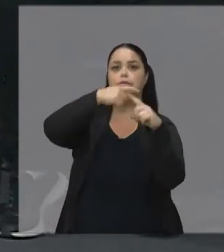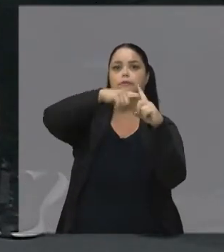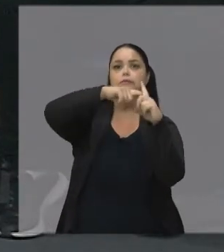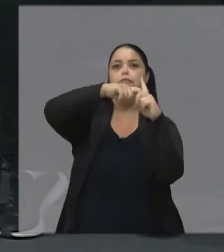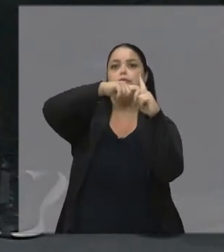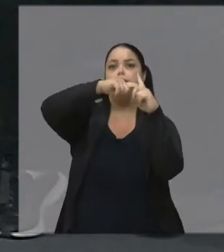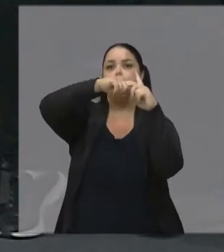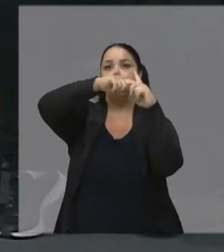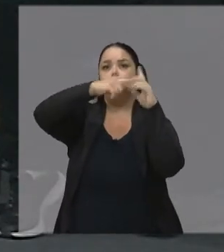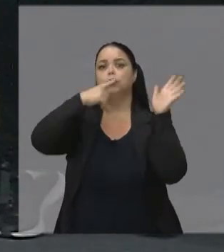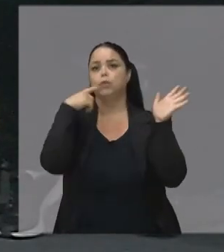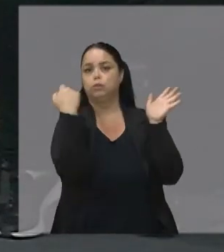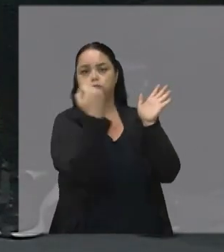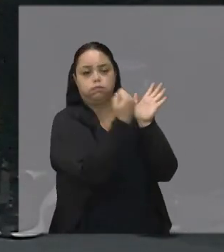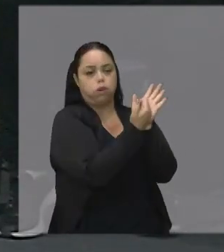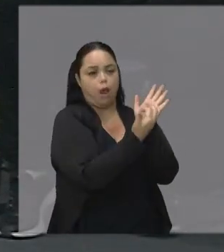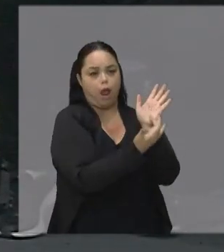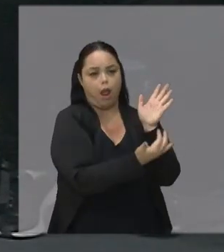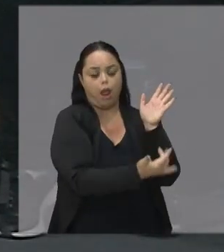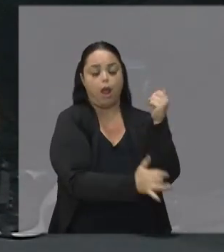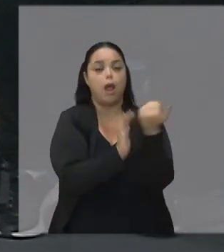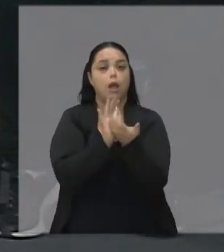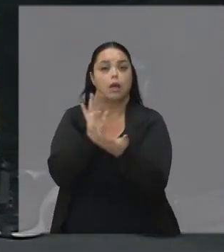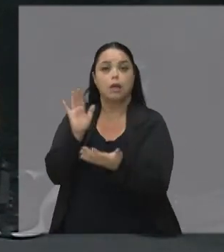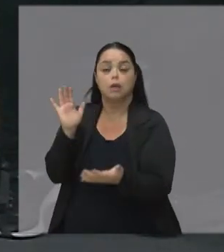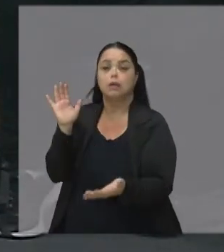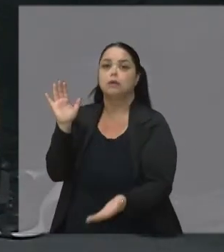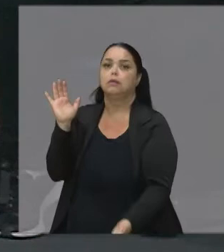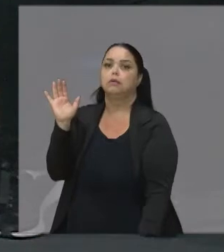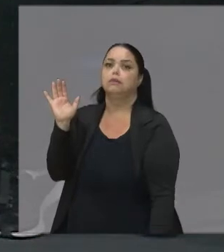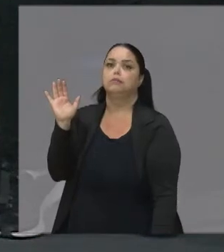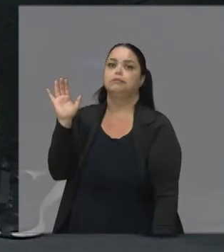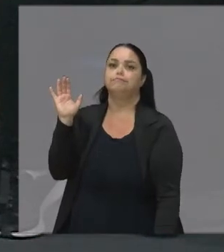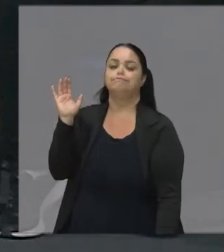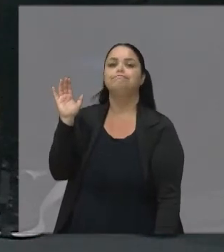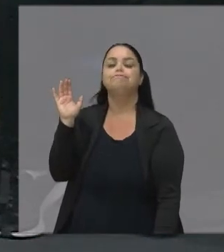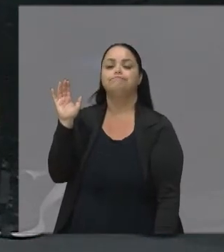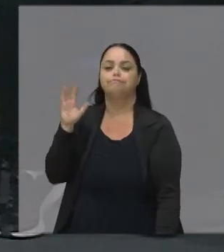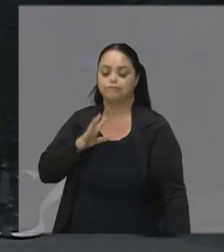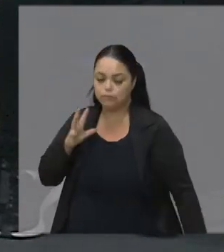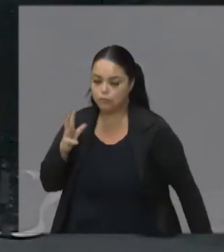Seu sangue pôde Então comprar